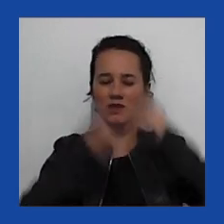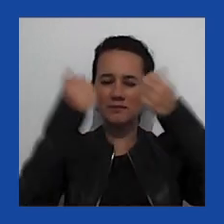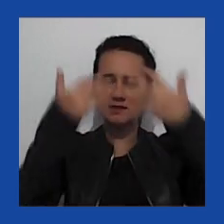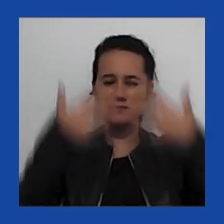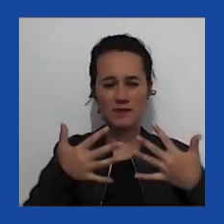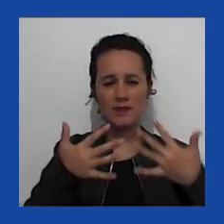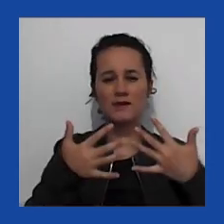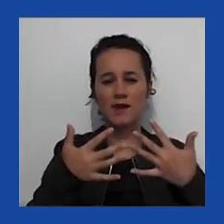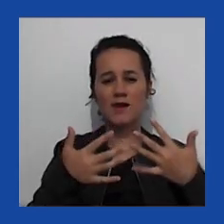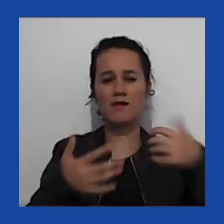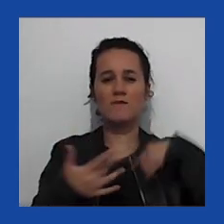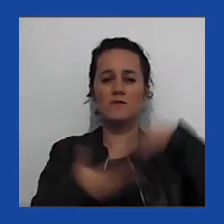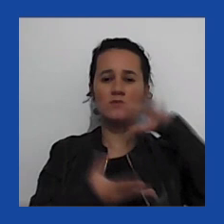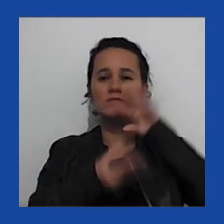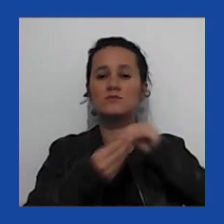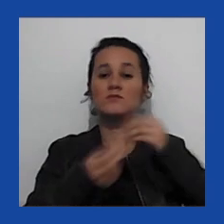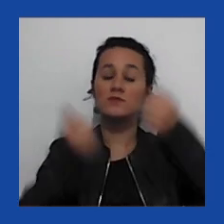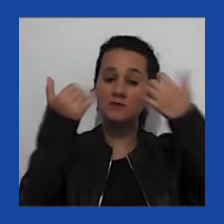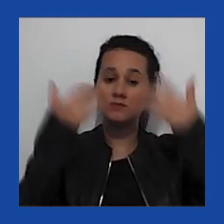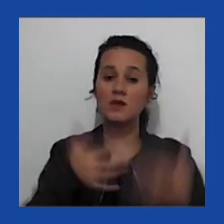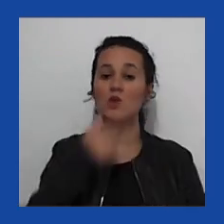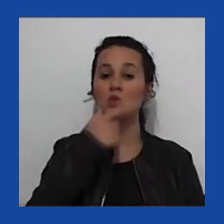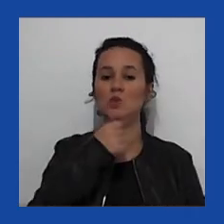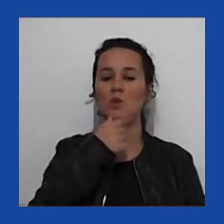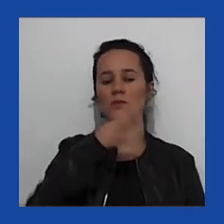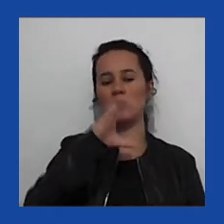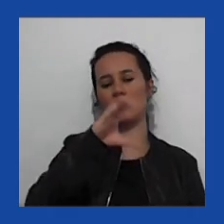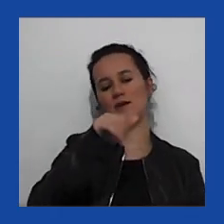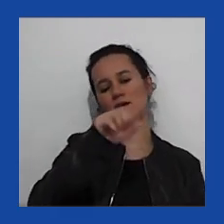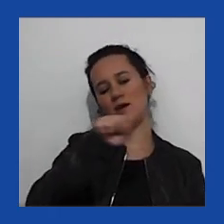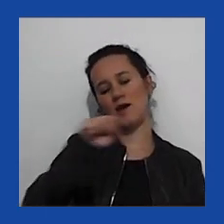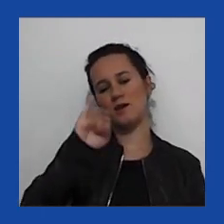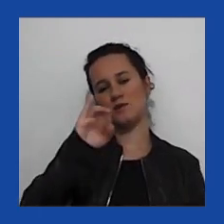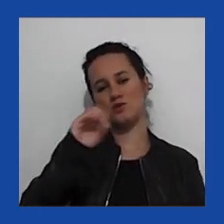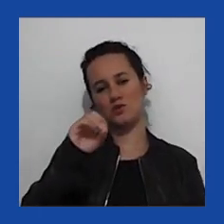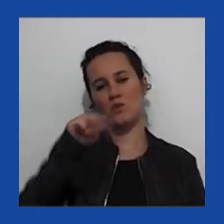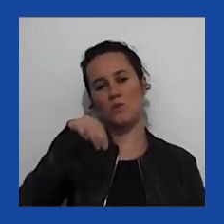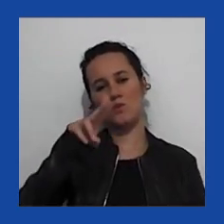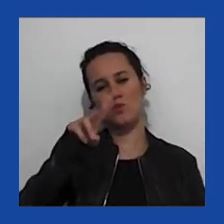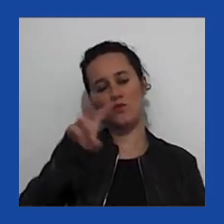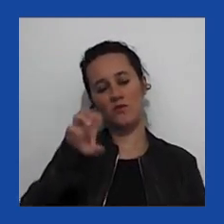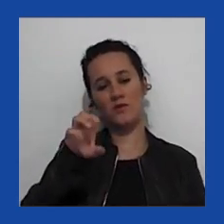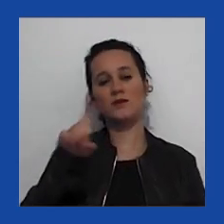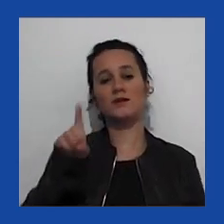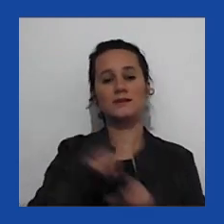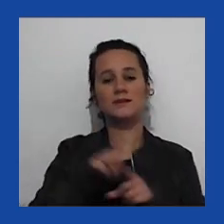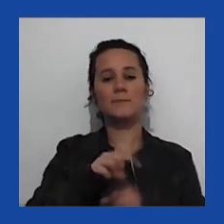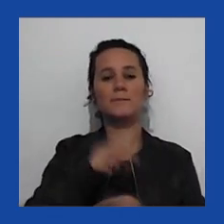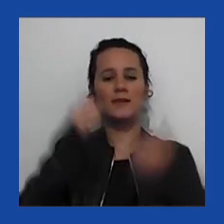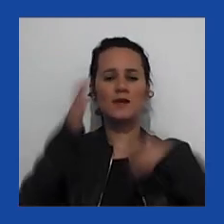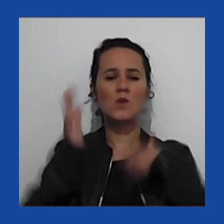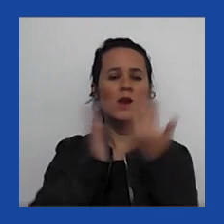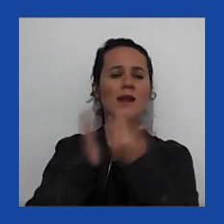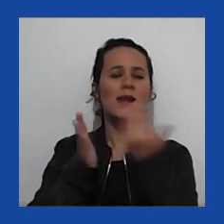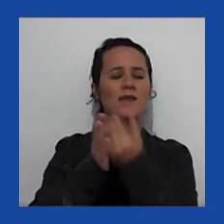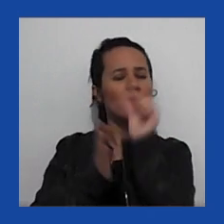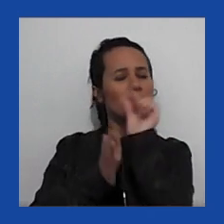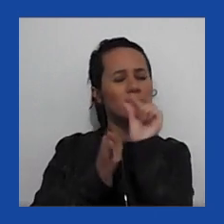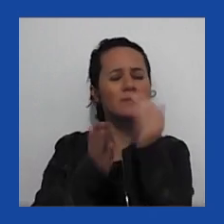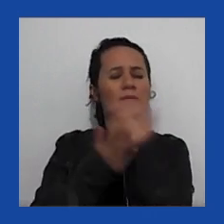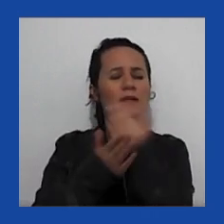vou concluir com as palavras do Cass Moody e Cristóvão Rovira Kaldwasser, que escreveu um pequeno livro que se chama